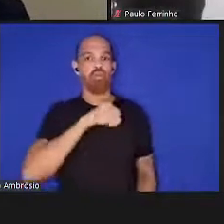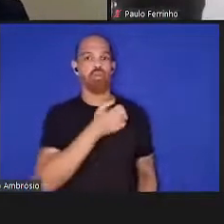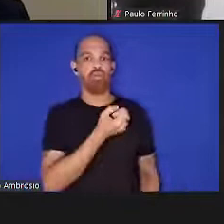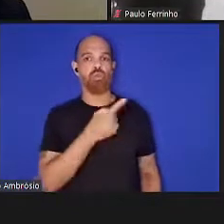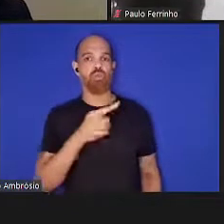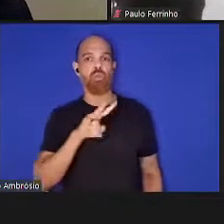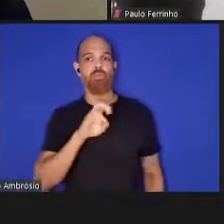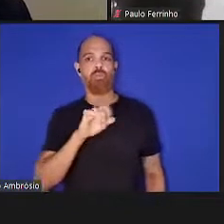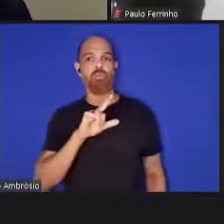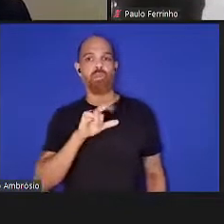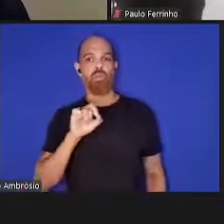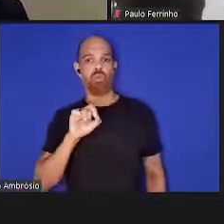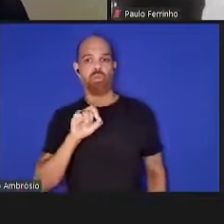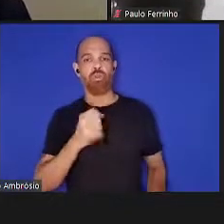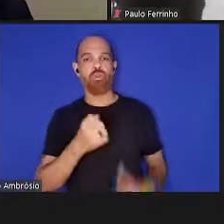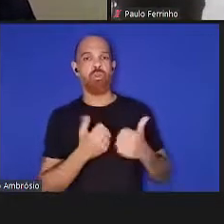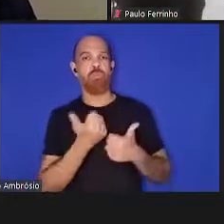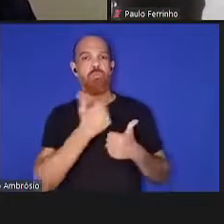Aveiro.